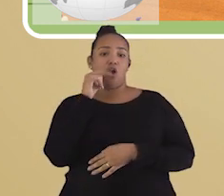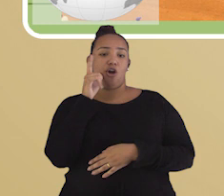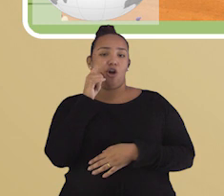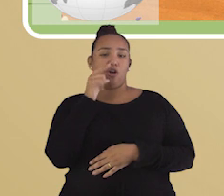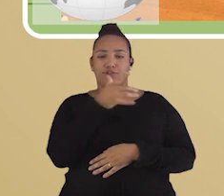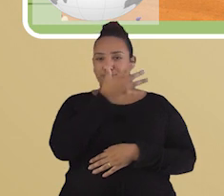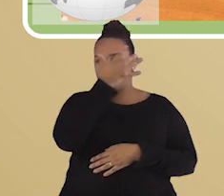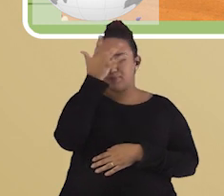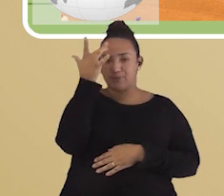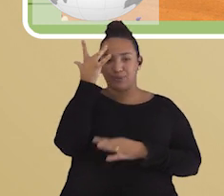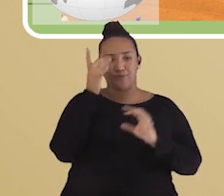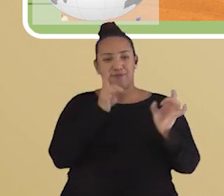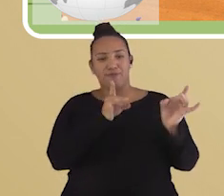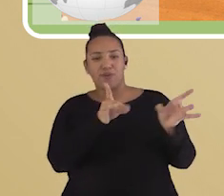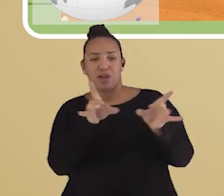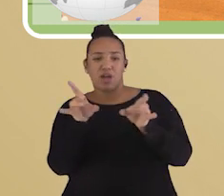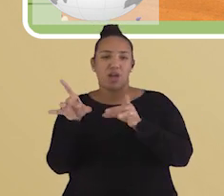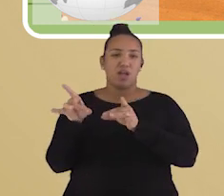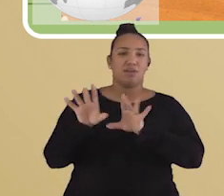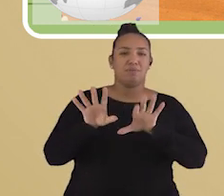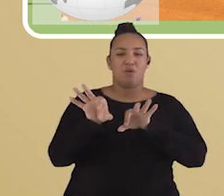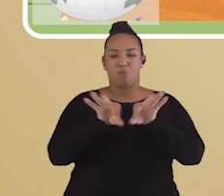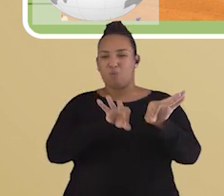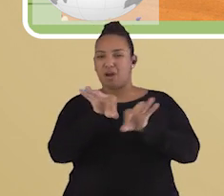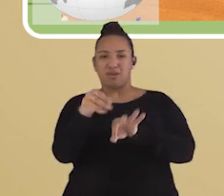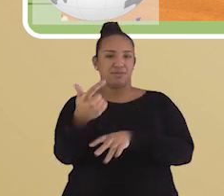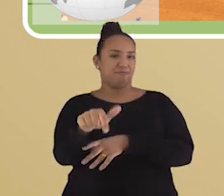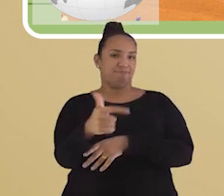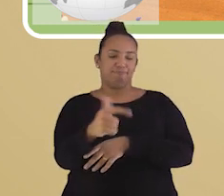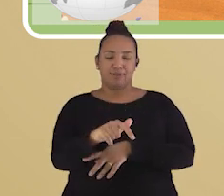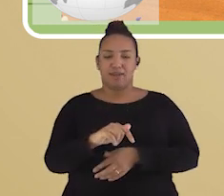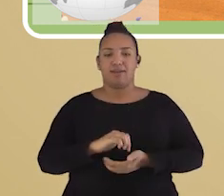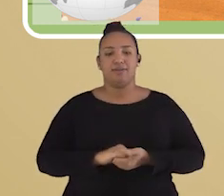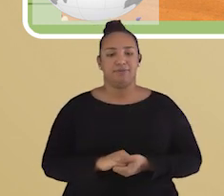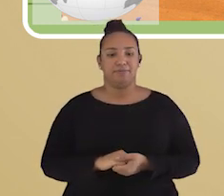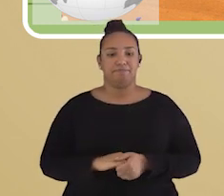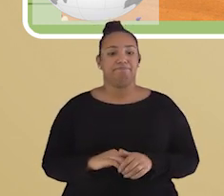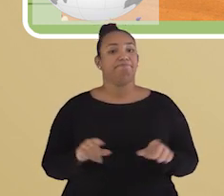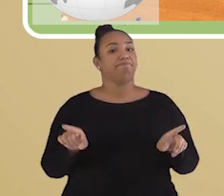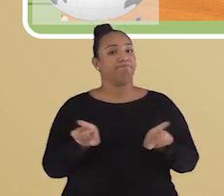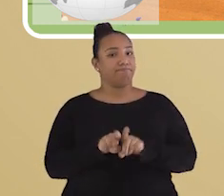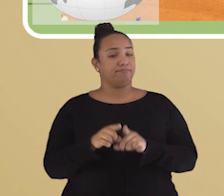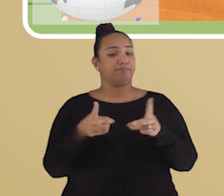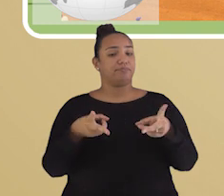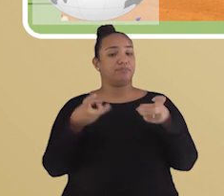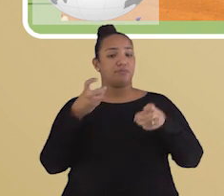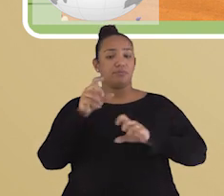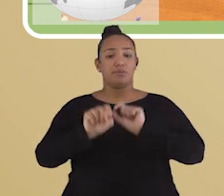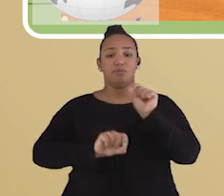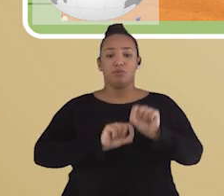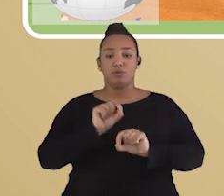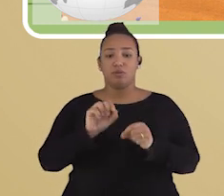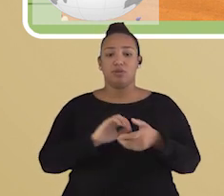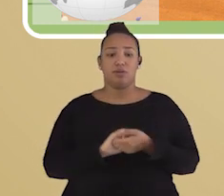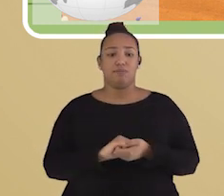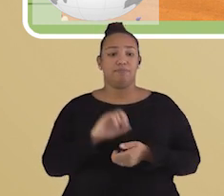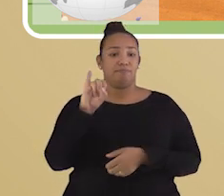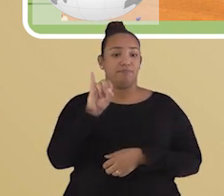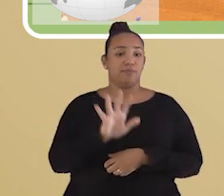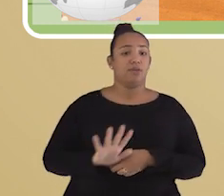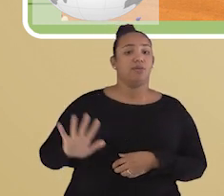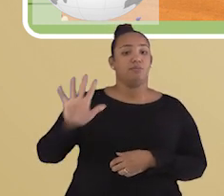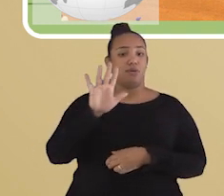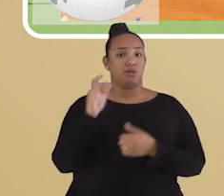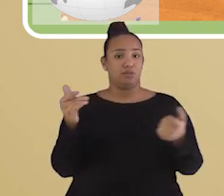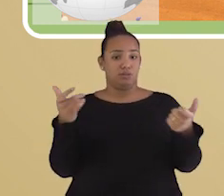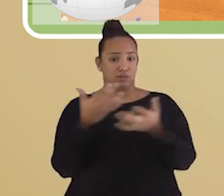juntos de uma forma meio desordenada. Podemos perceber também que mesmo sendo uma paisagem